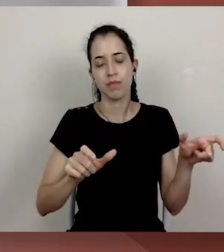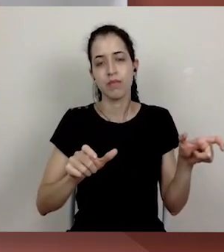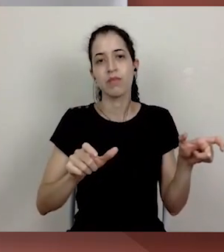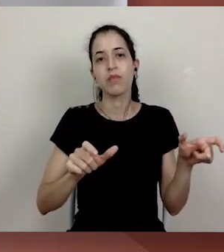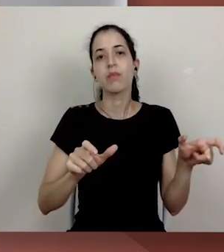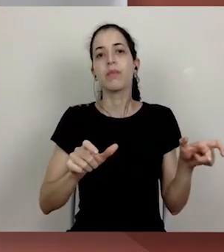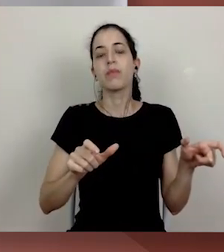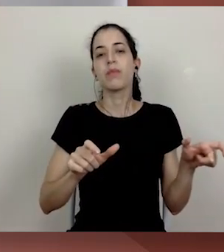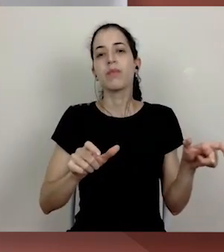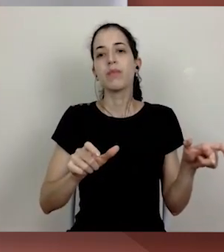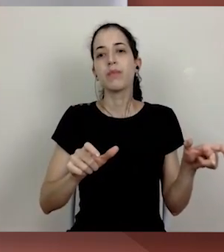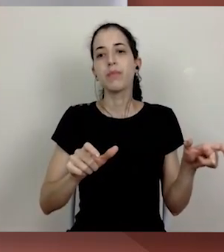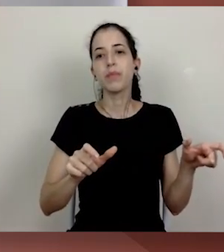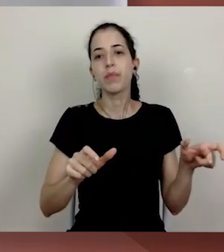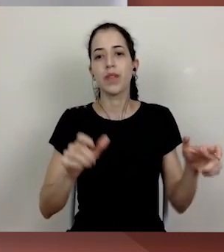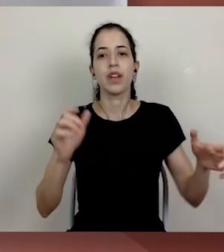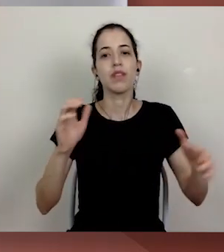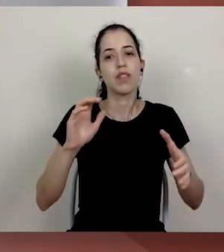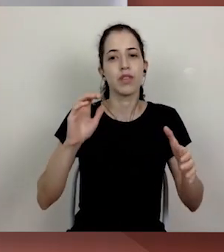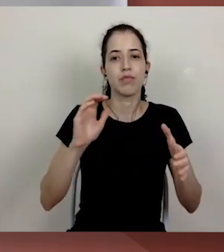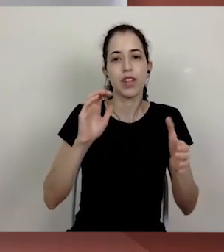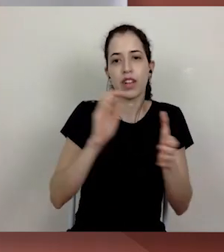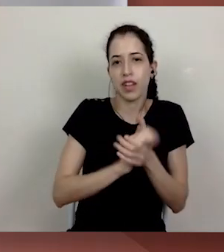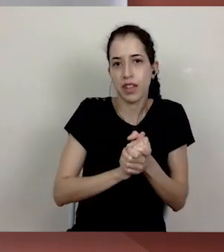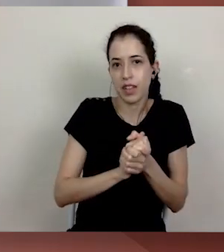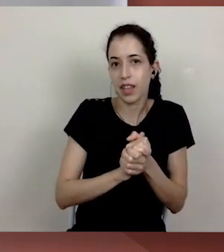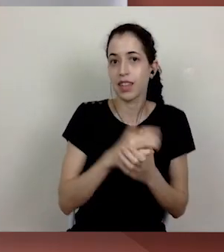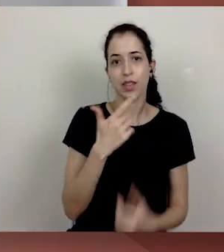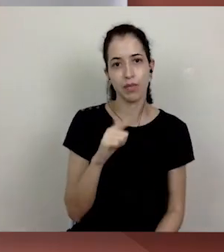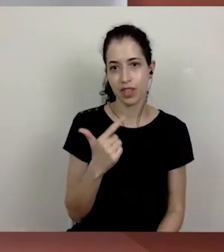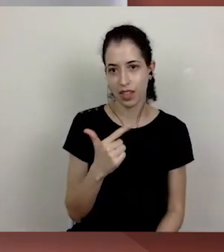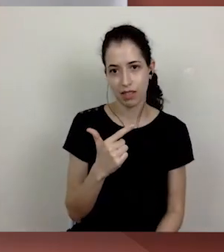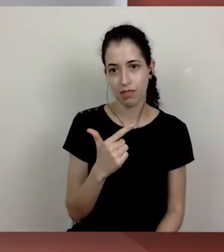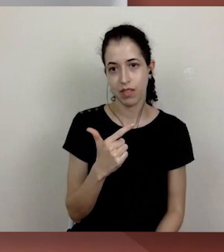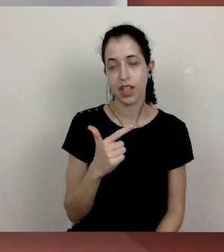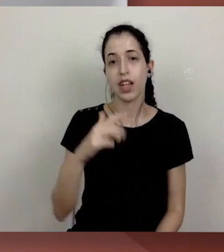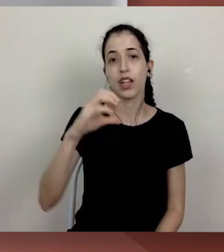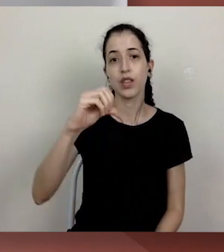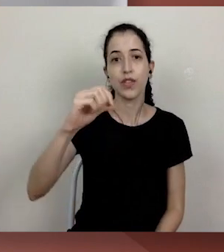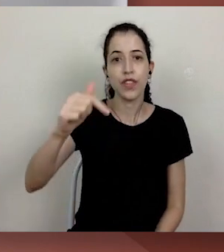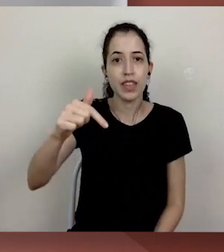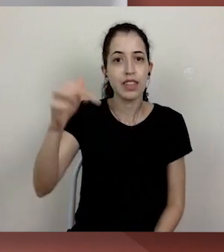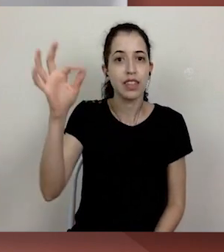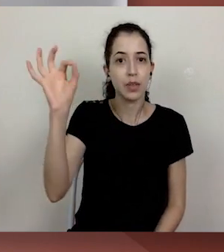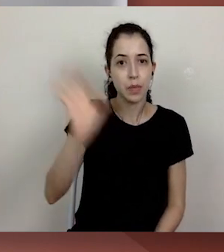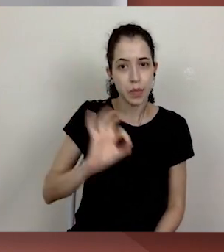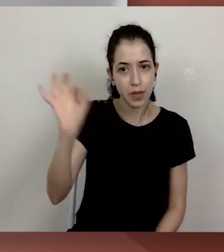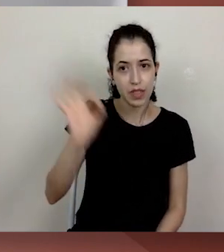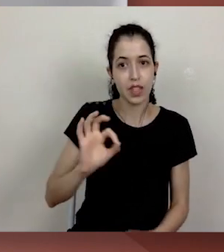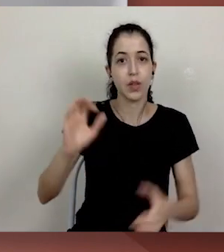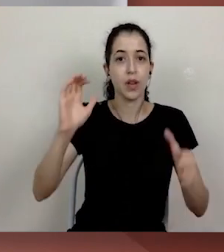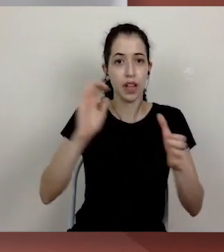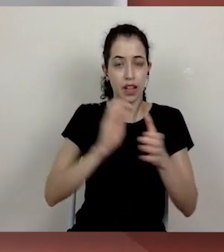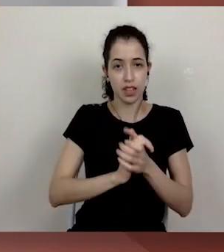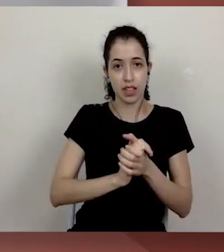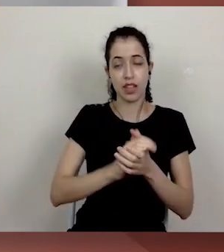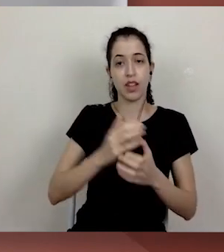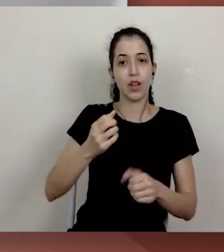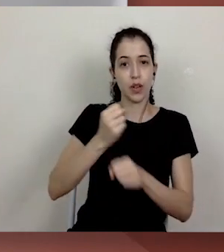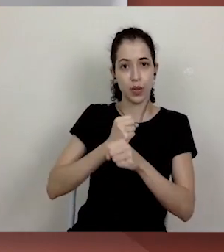que 15,7% dos casais com filhos, naquele momento de 2017,